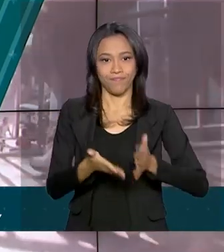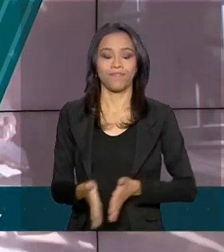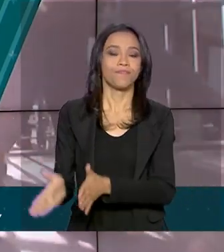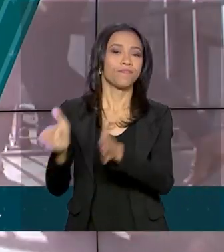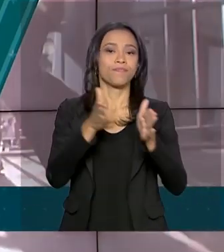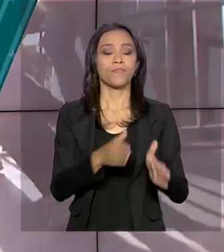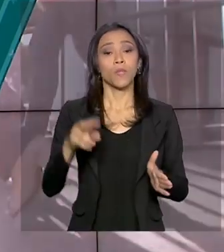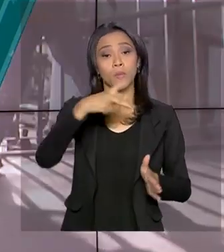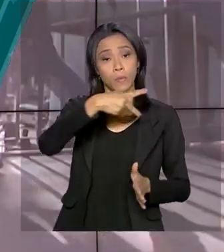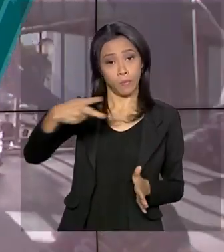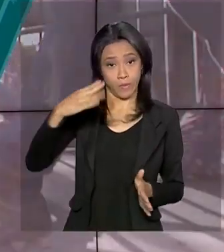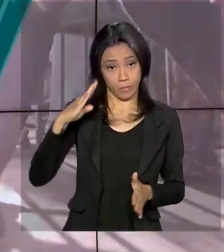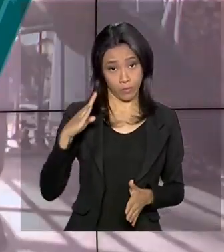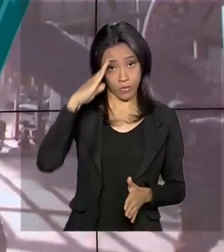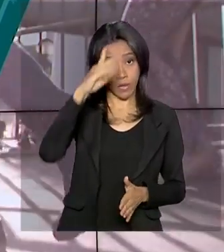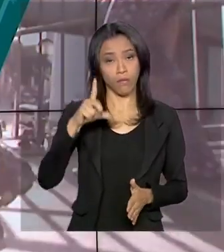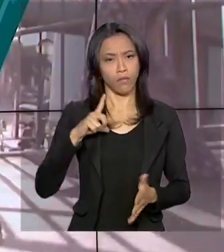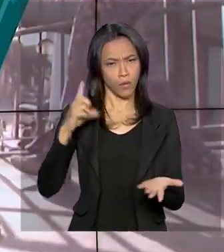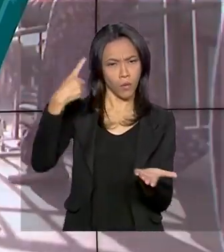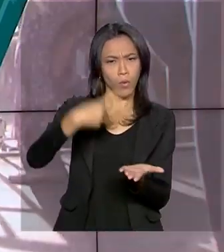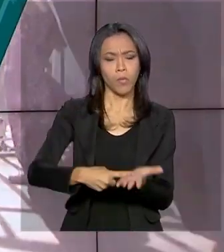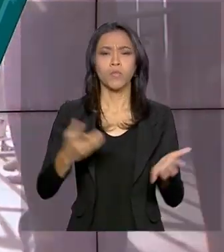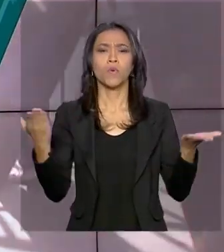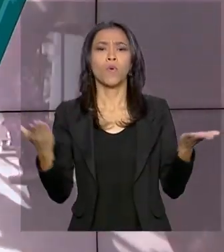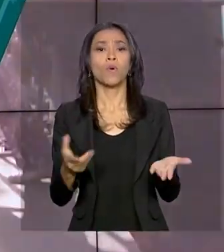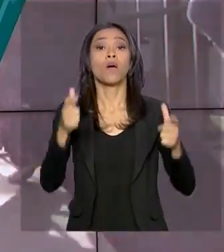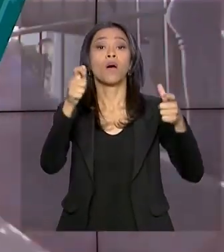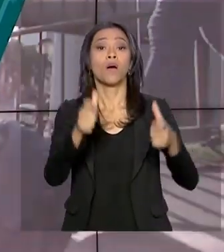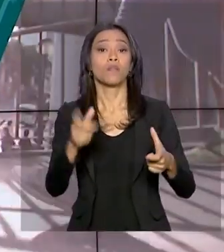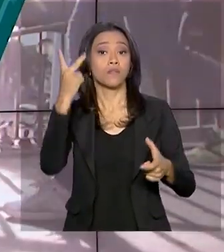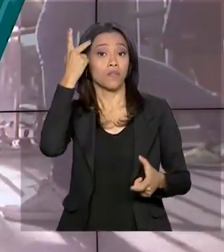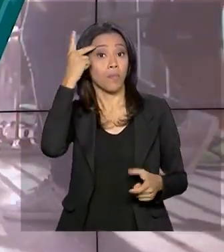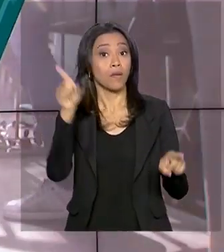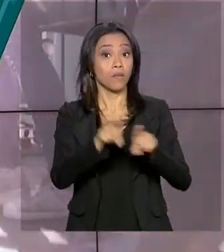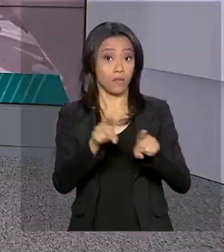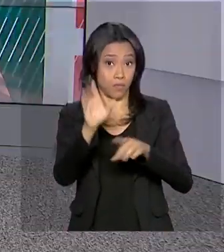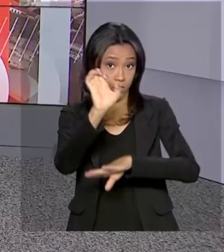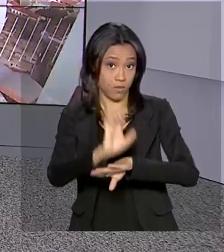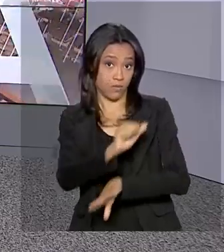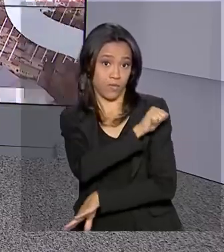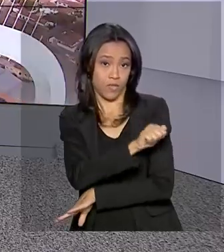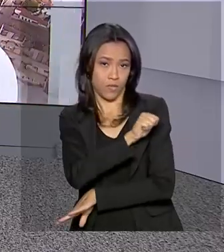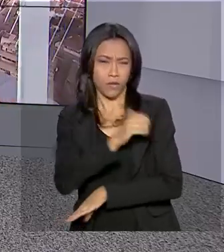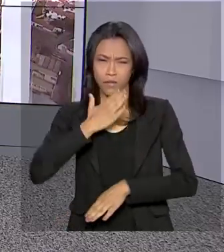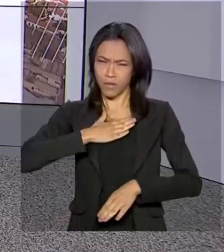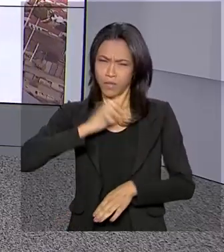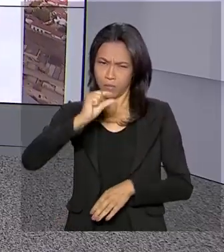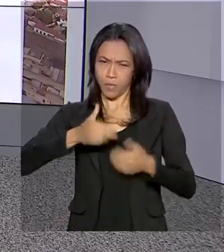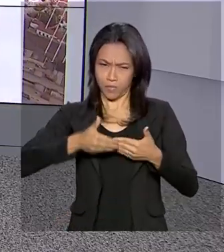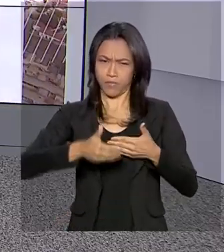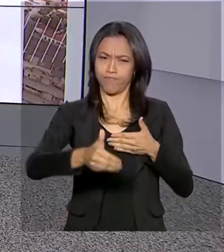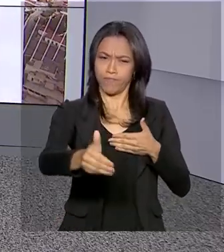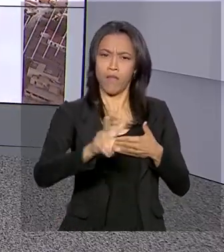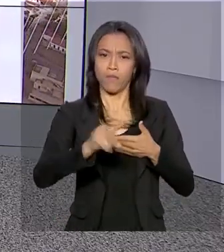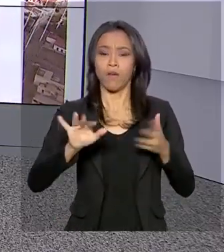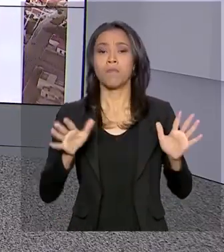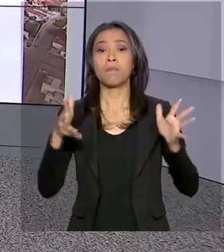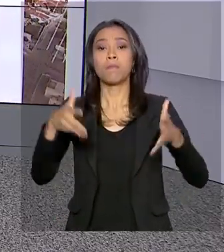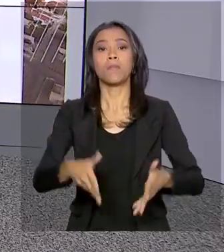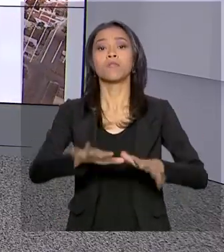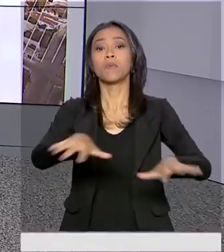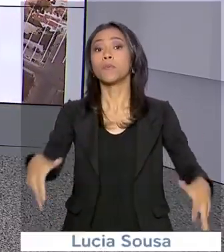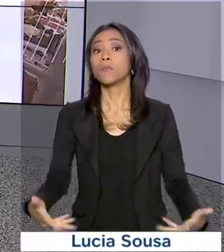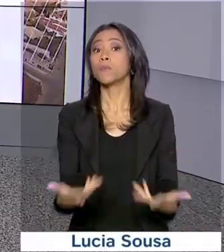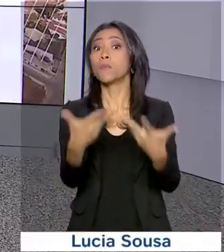O presidente Jair Bolsonaro tem compromissos hoje em São Paulo e no Rio de Janeiro. Daqui a pouco ele participa da solenidade de